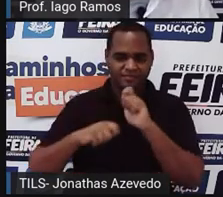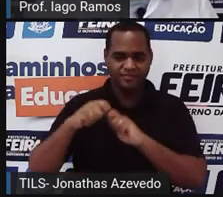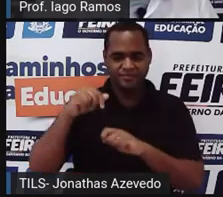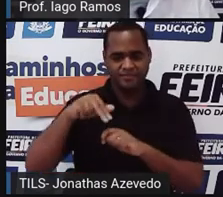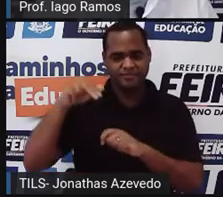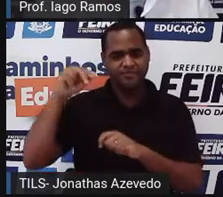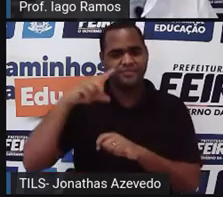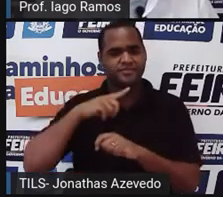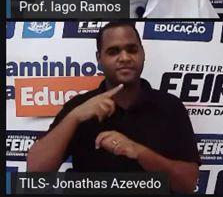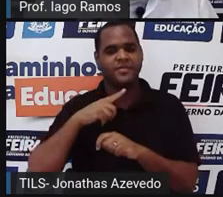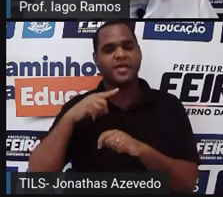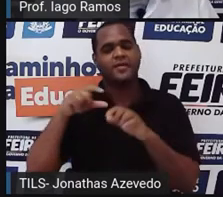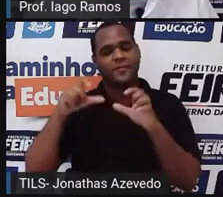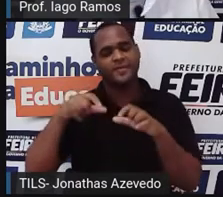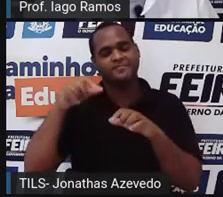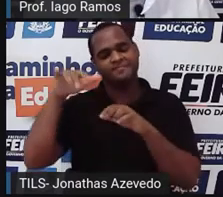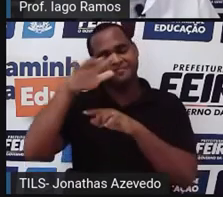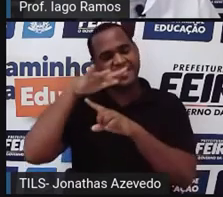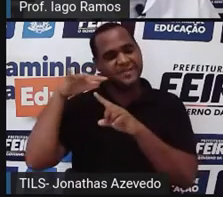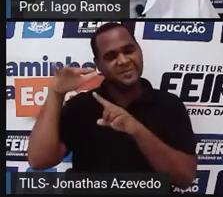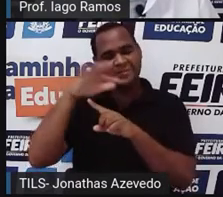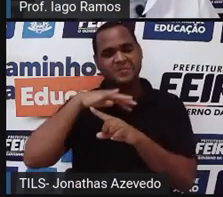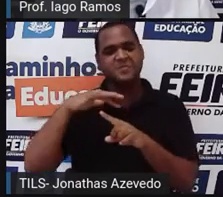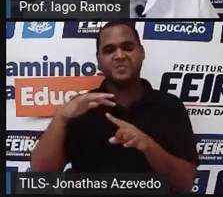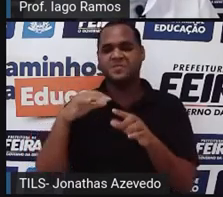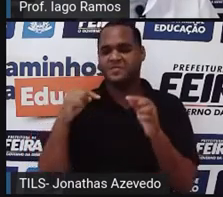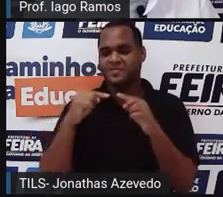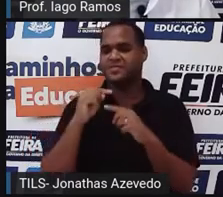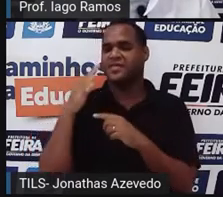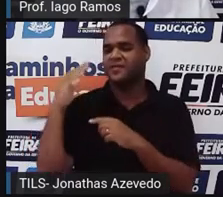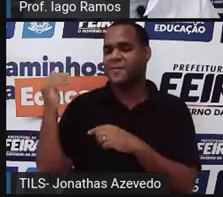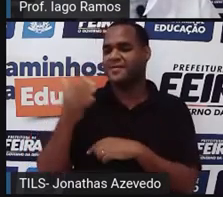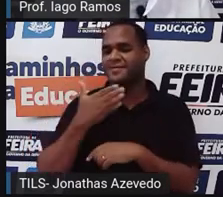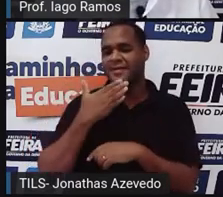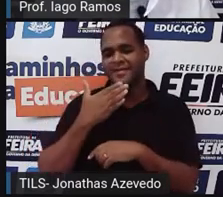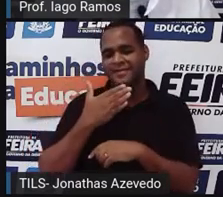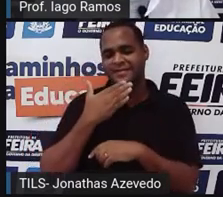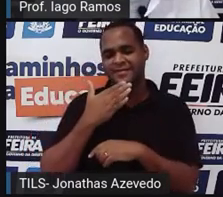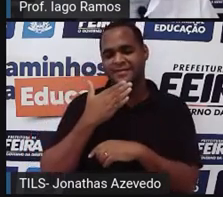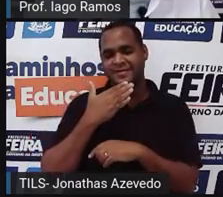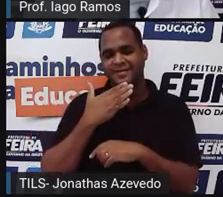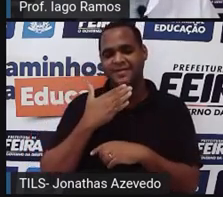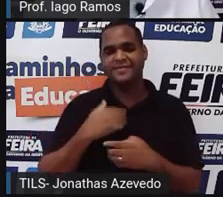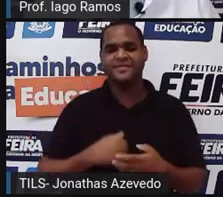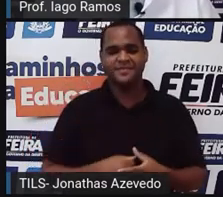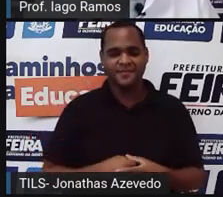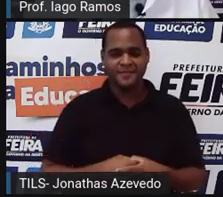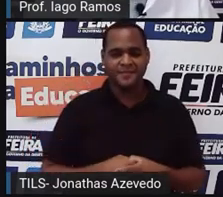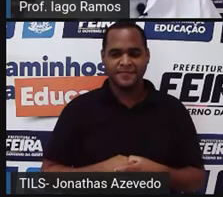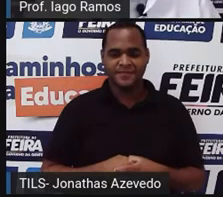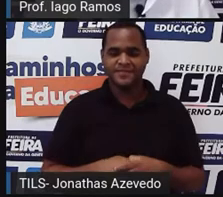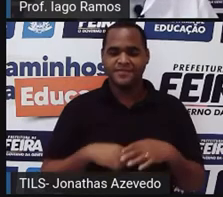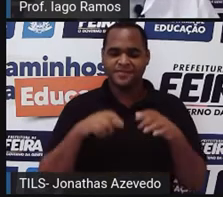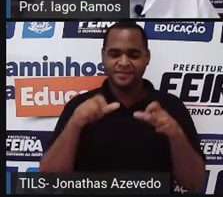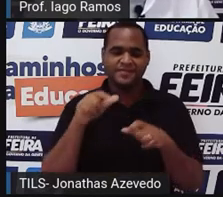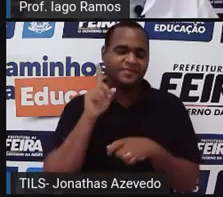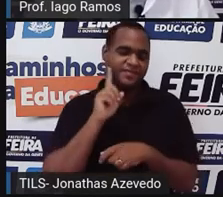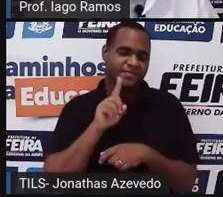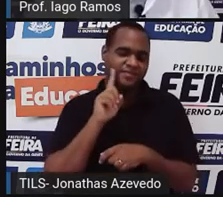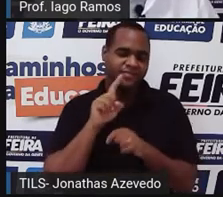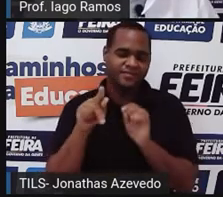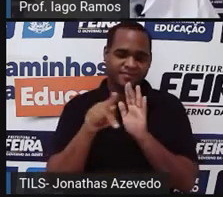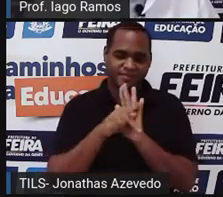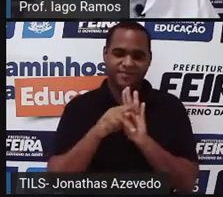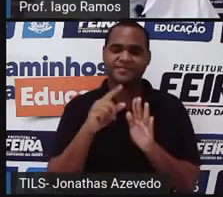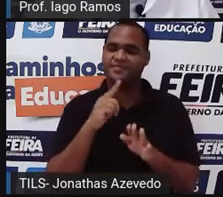aeronáutica e espaço, né? A famosa agência aeroespacial lá dos Estados Unidos,